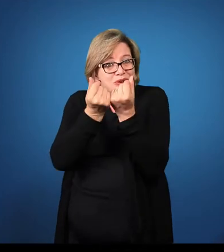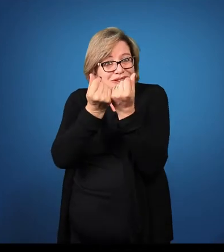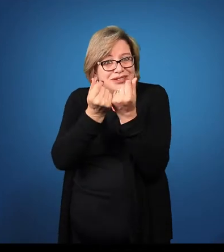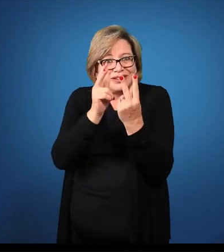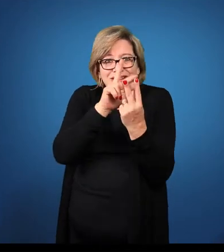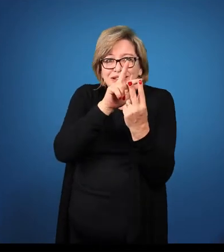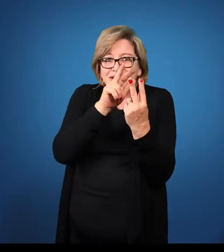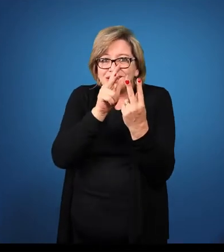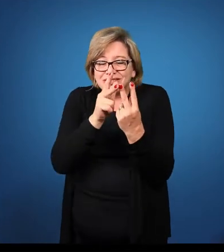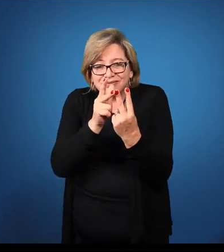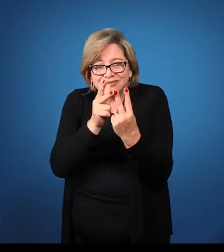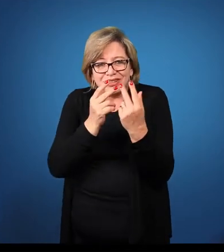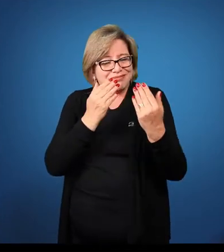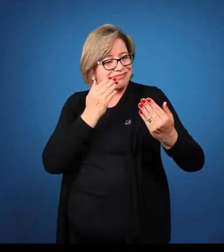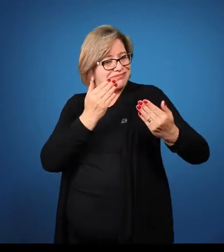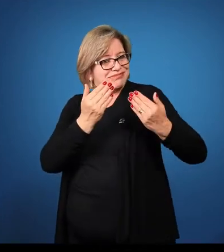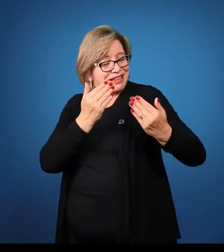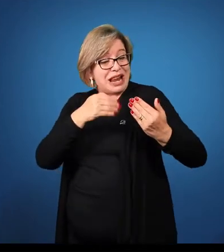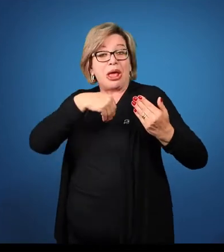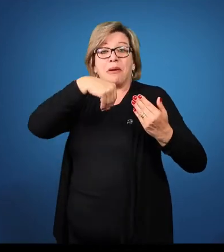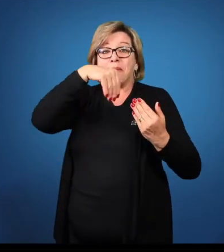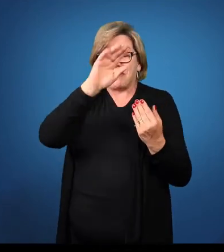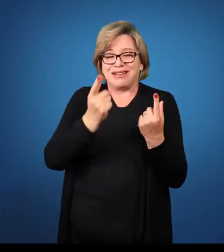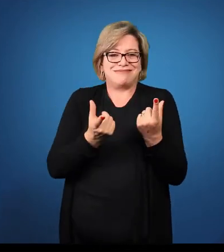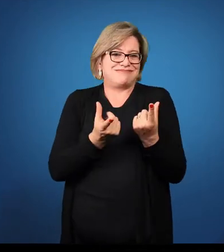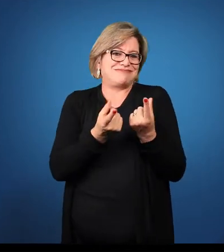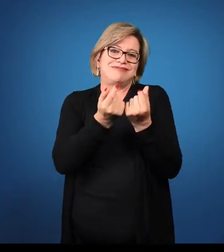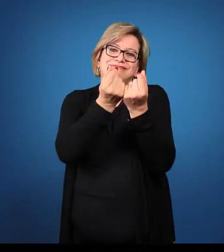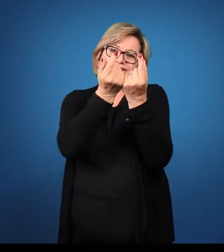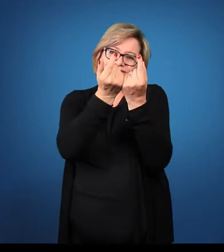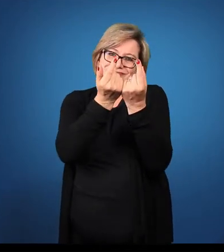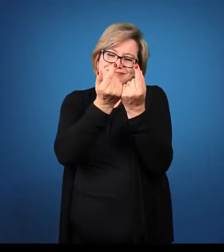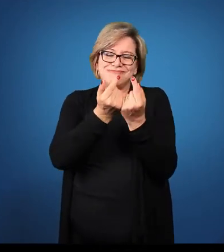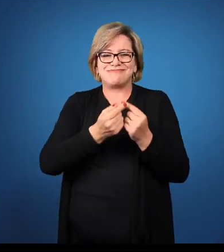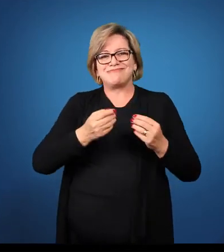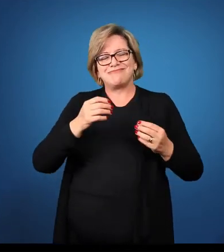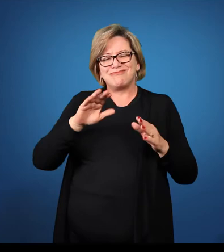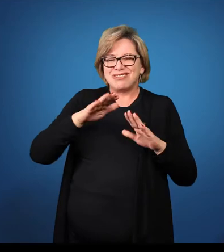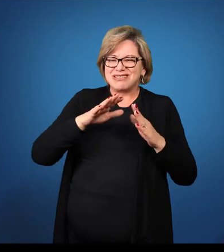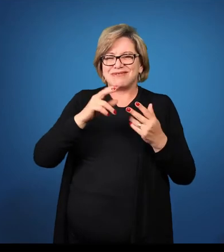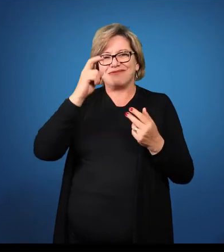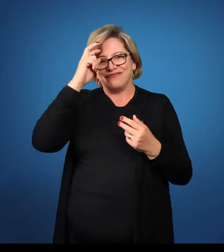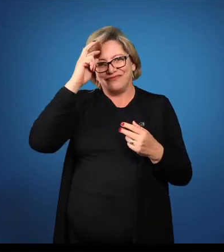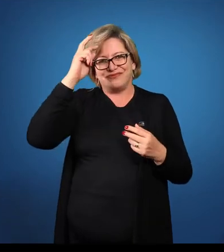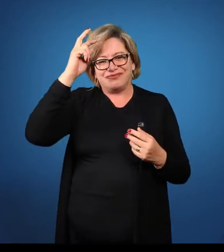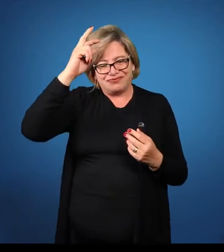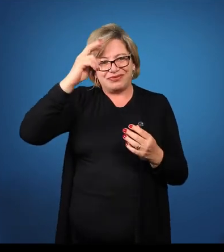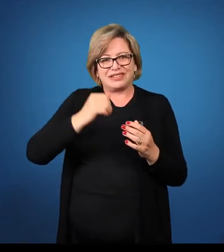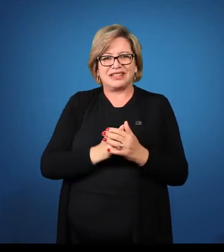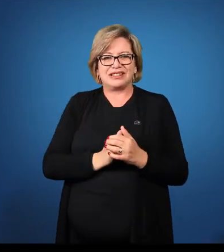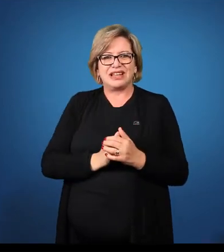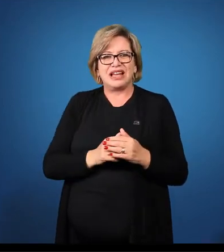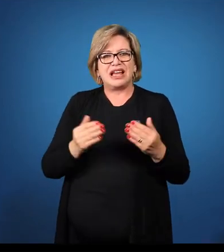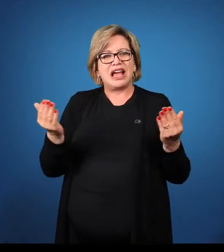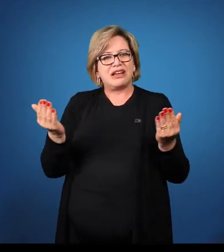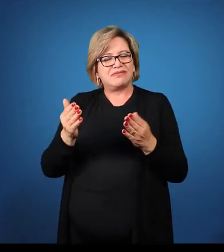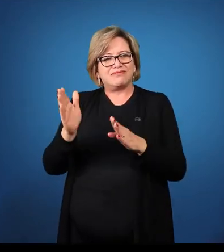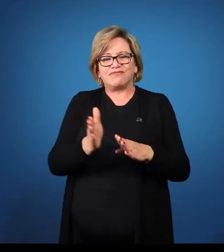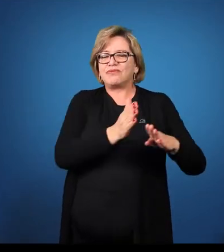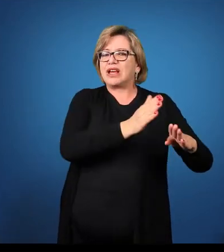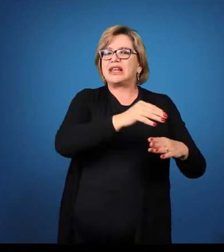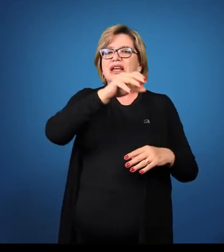e que um é mais do que a outra. Você compara as duas qualidades. Pois bem, no grau